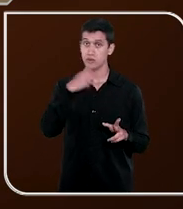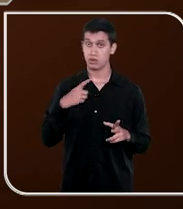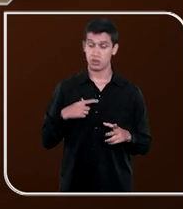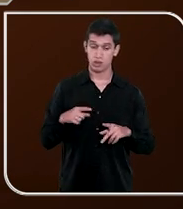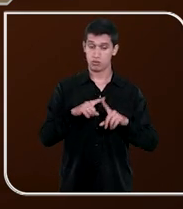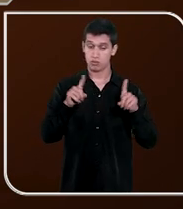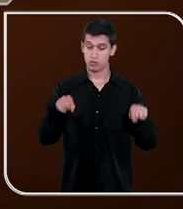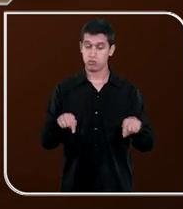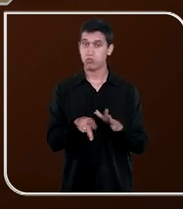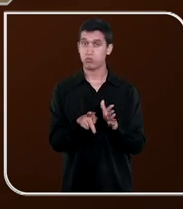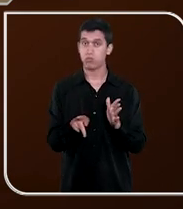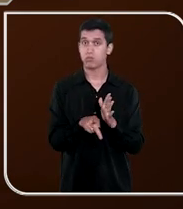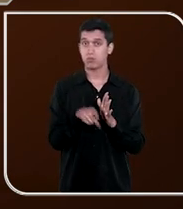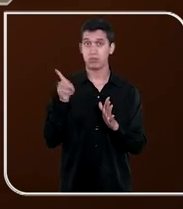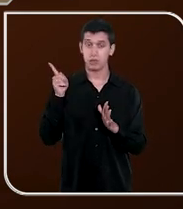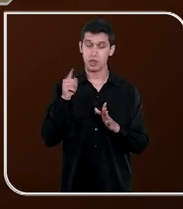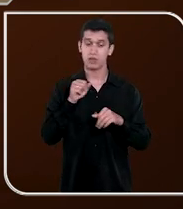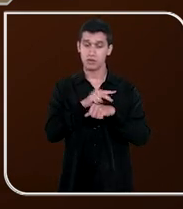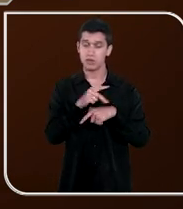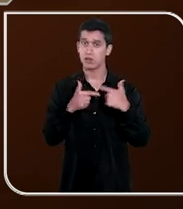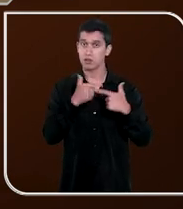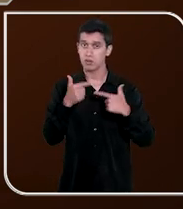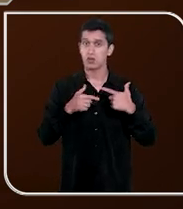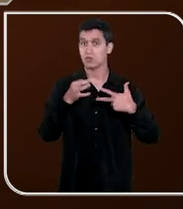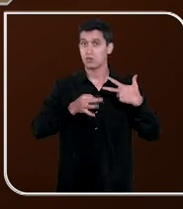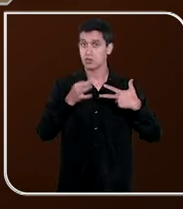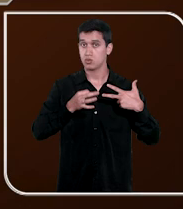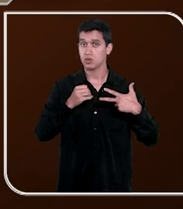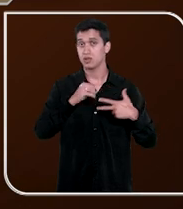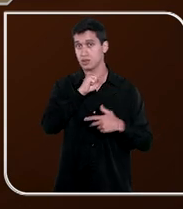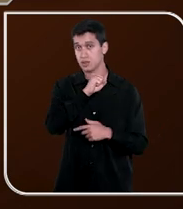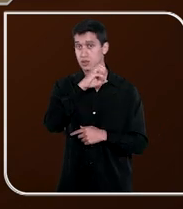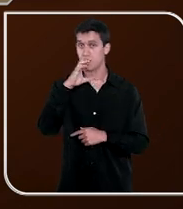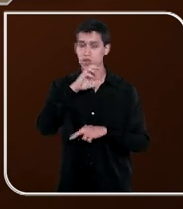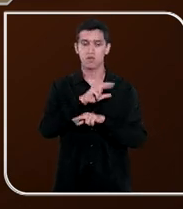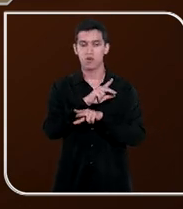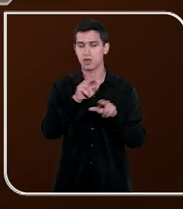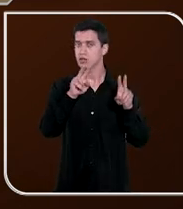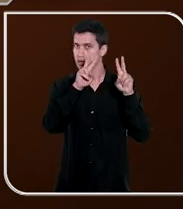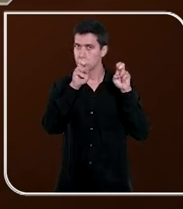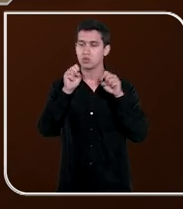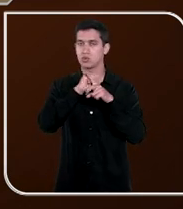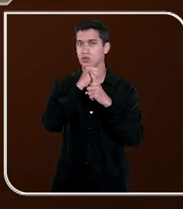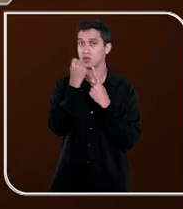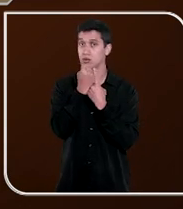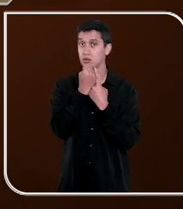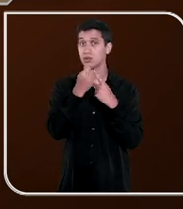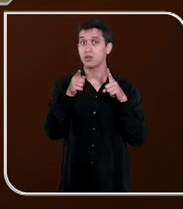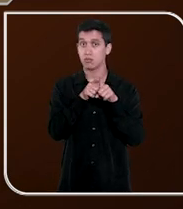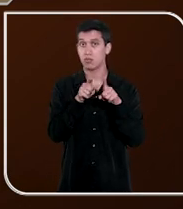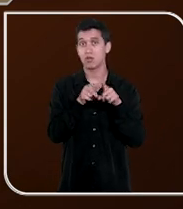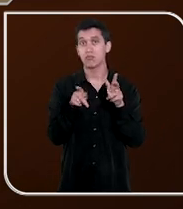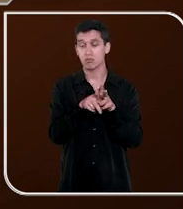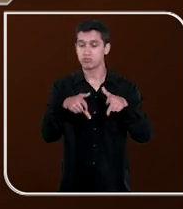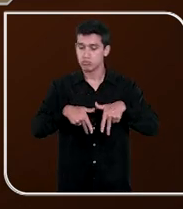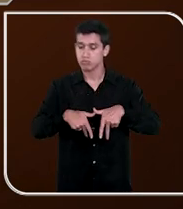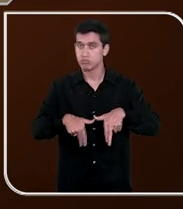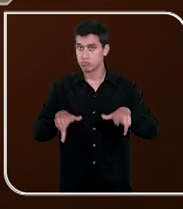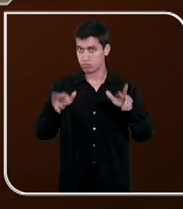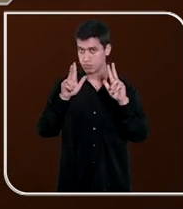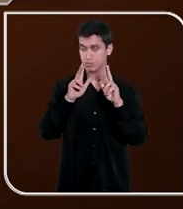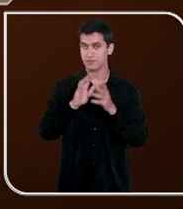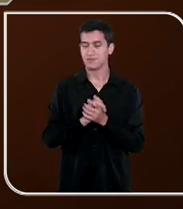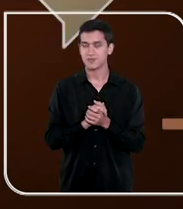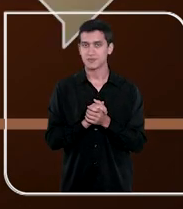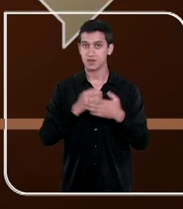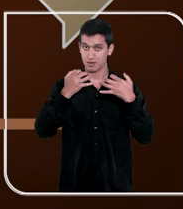pessoas que compõem o quadro do Poder Judiciário catarinense acerca de diversas questões sociais, dentre elas, as étnico